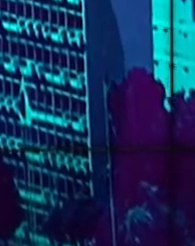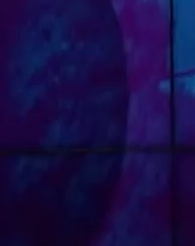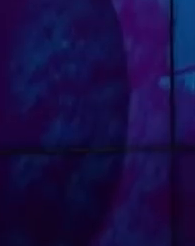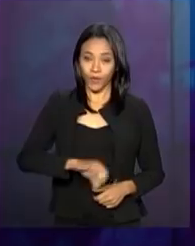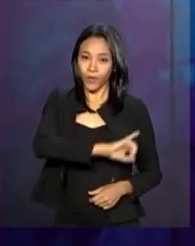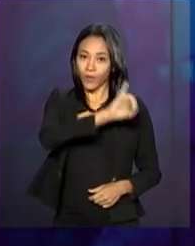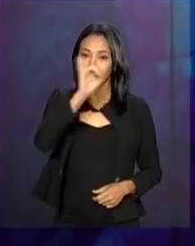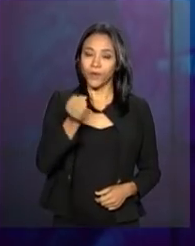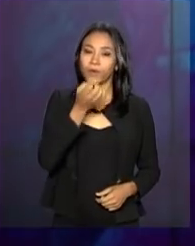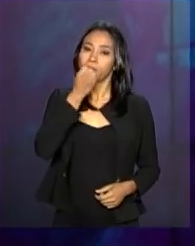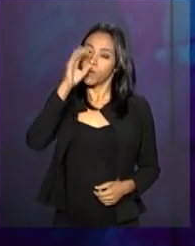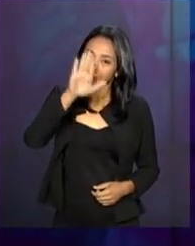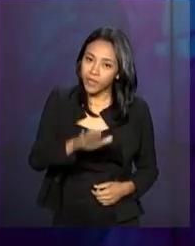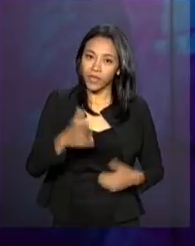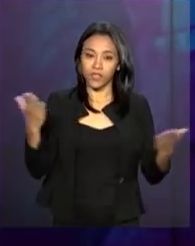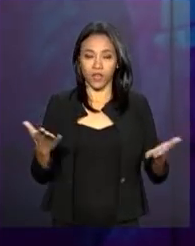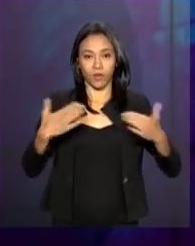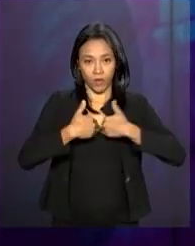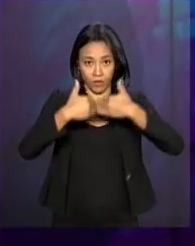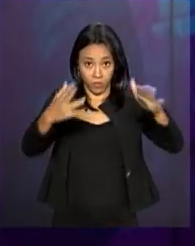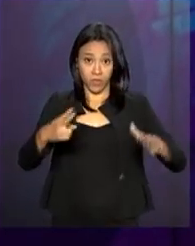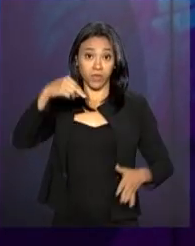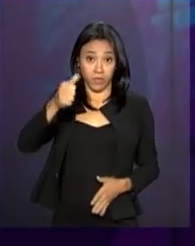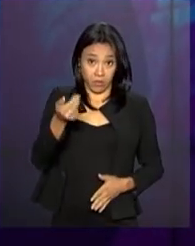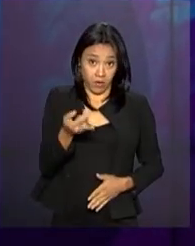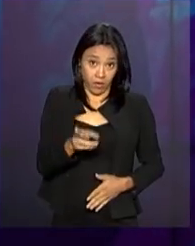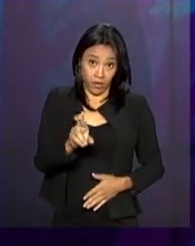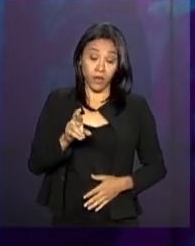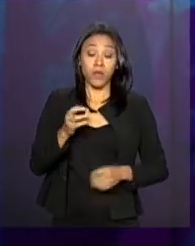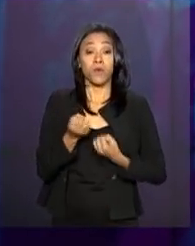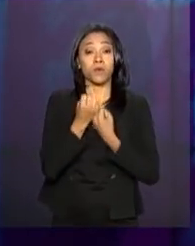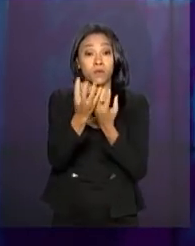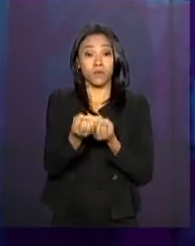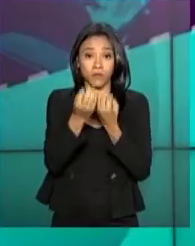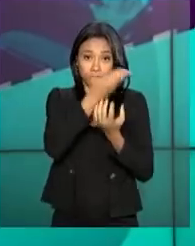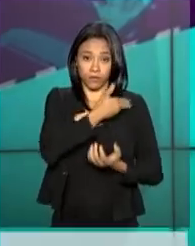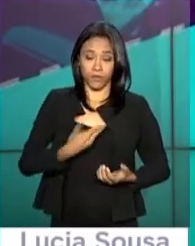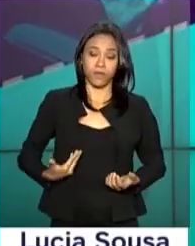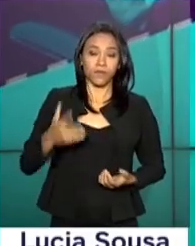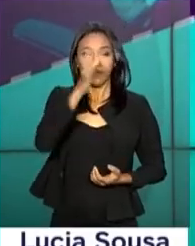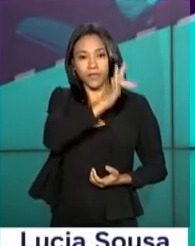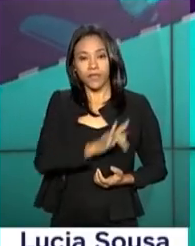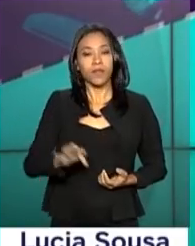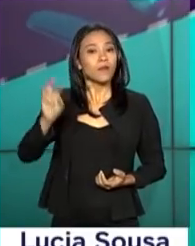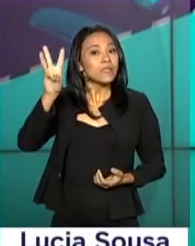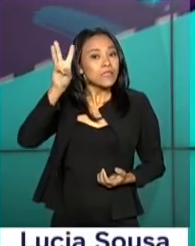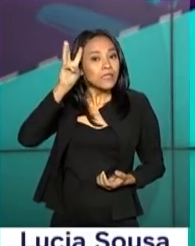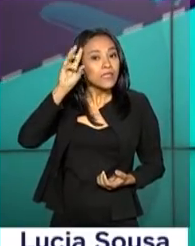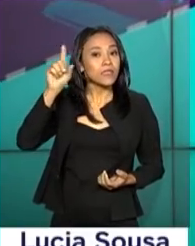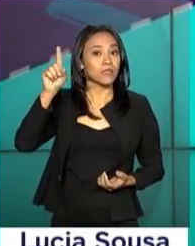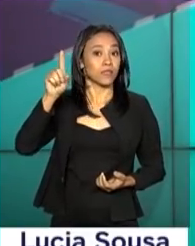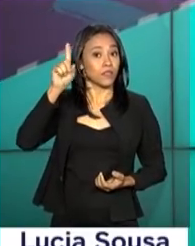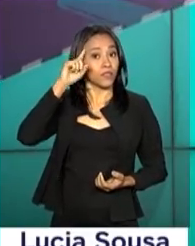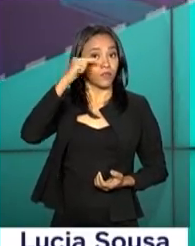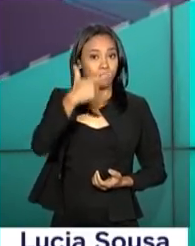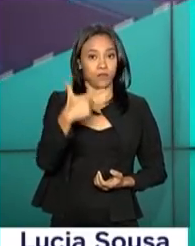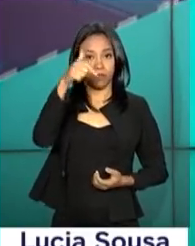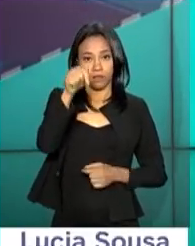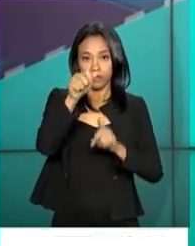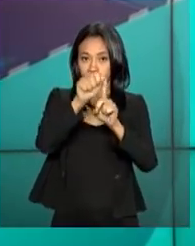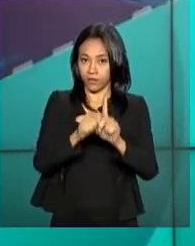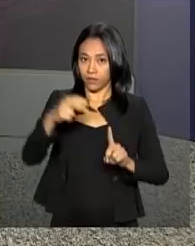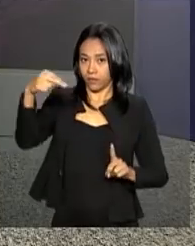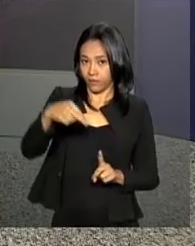Olá, boa tarde. Começa agora o repórter NBR com as notícias do governo federal desta terça-feira, 27 de